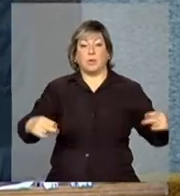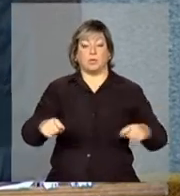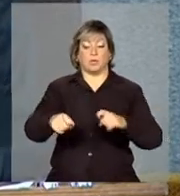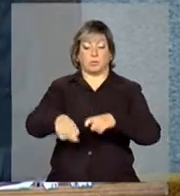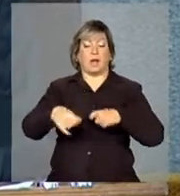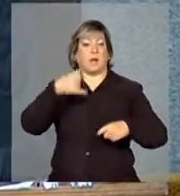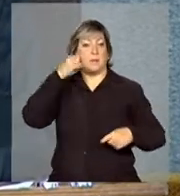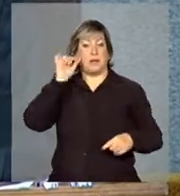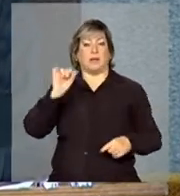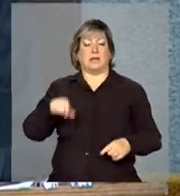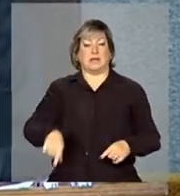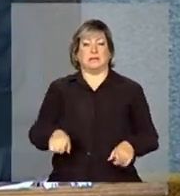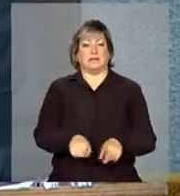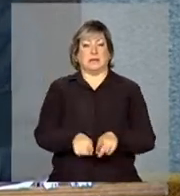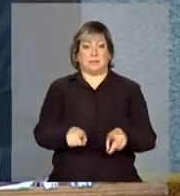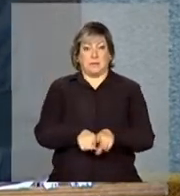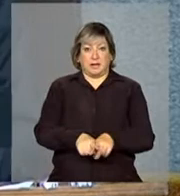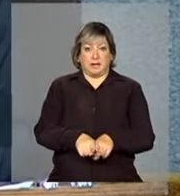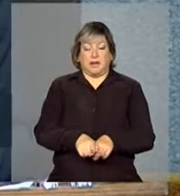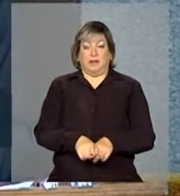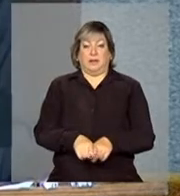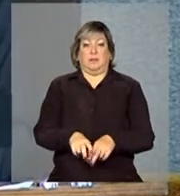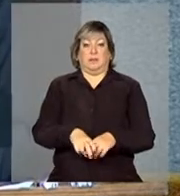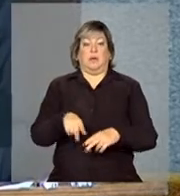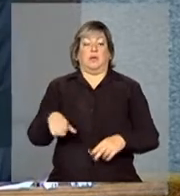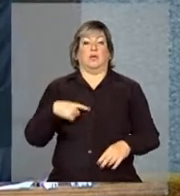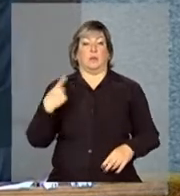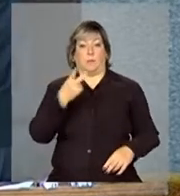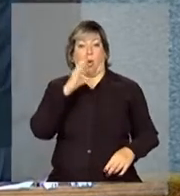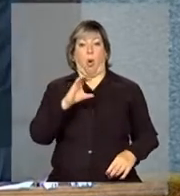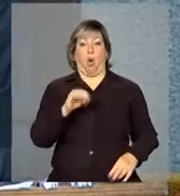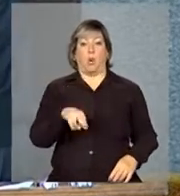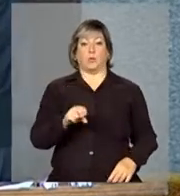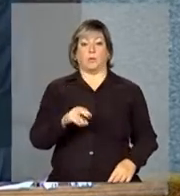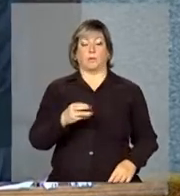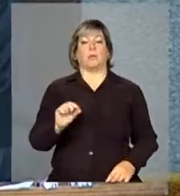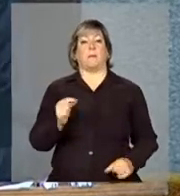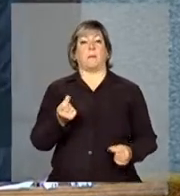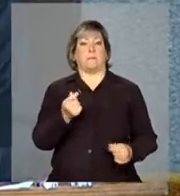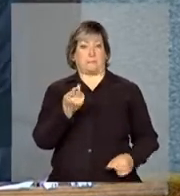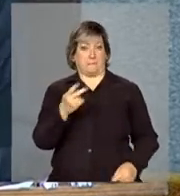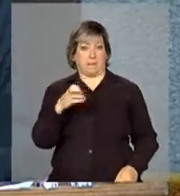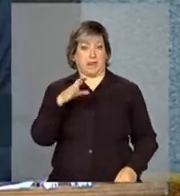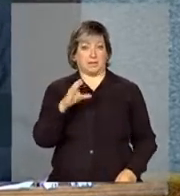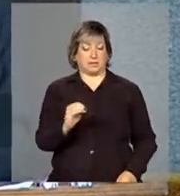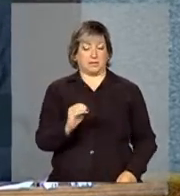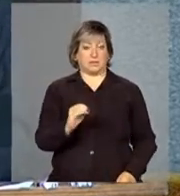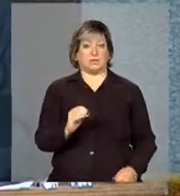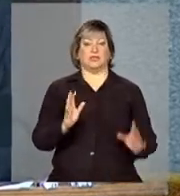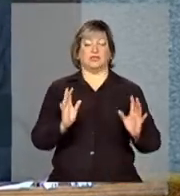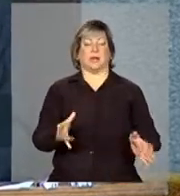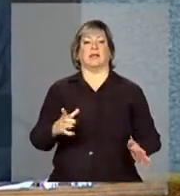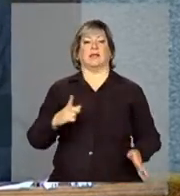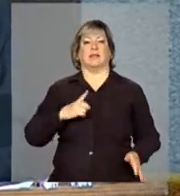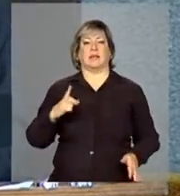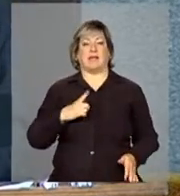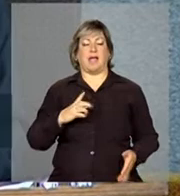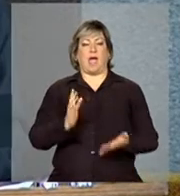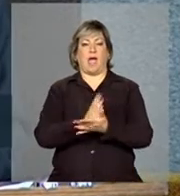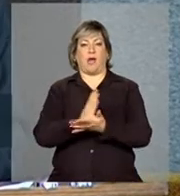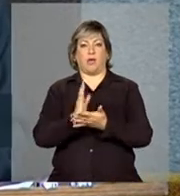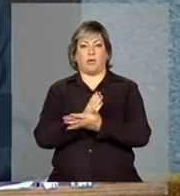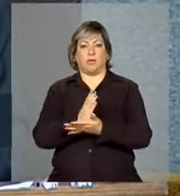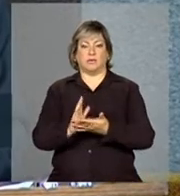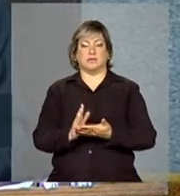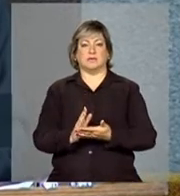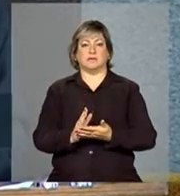tendência disso é rebater nos preços ao consumidor, e alguns preços já estão com... os preços ao consumidor